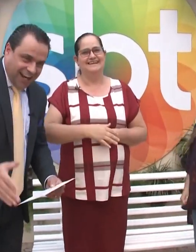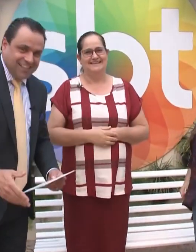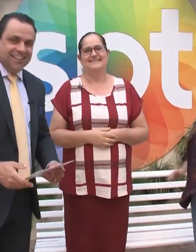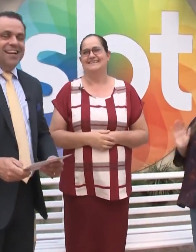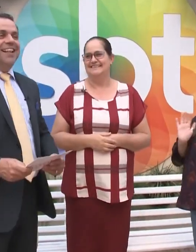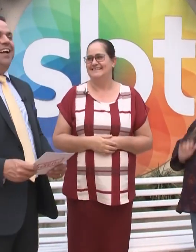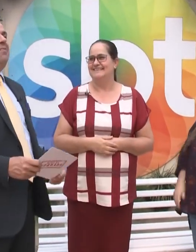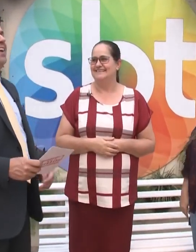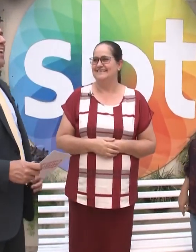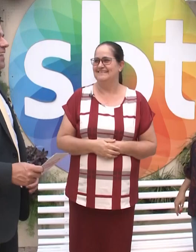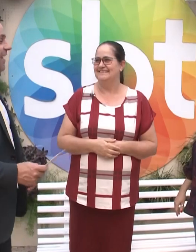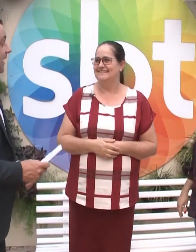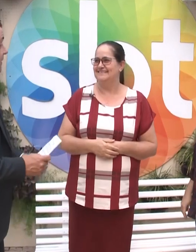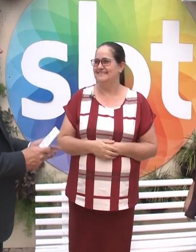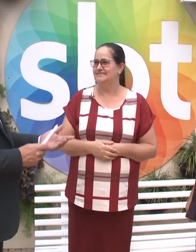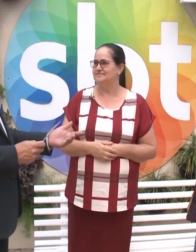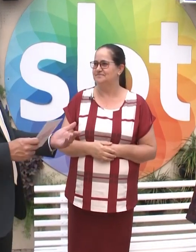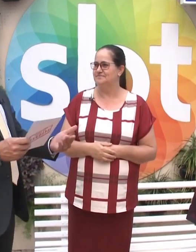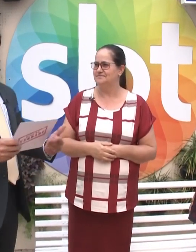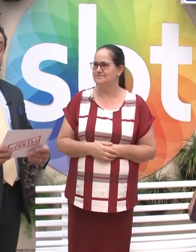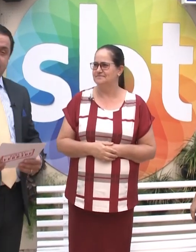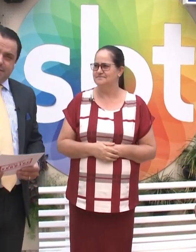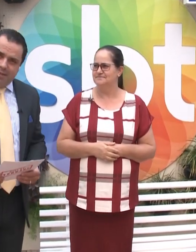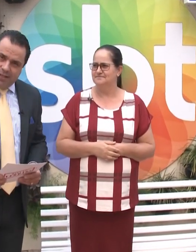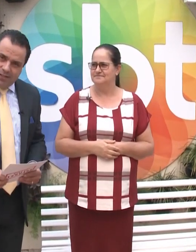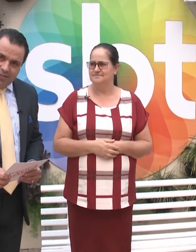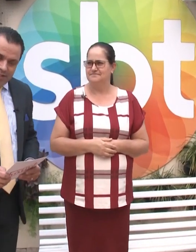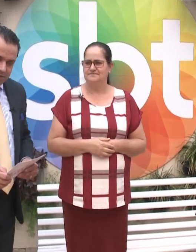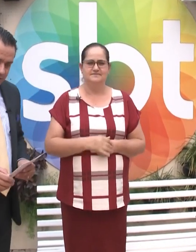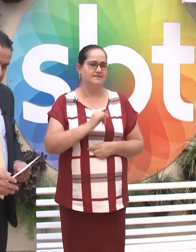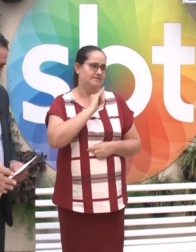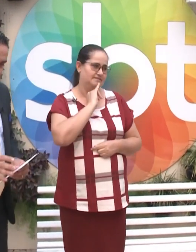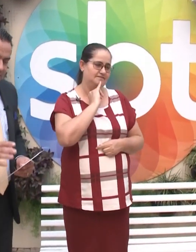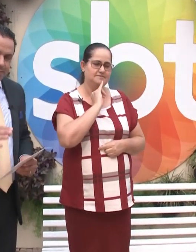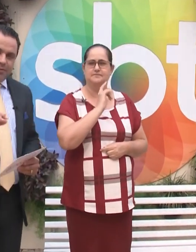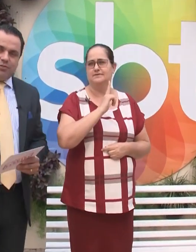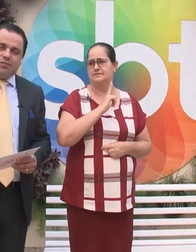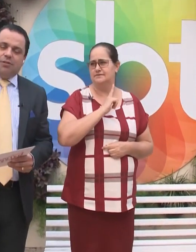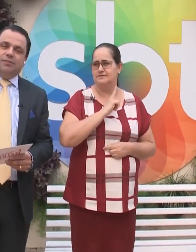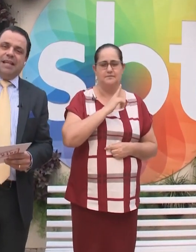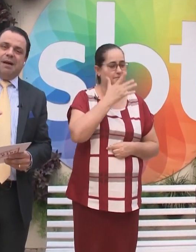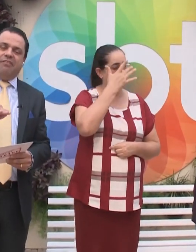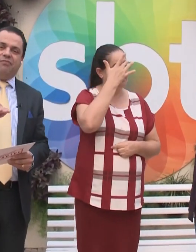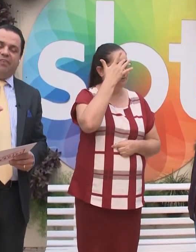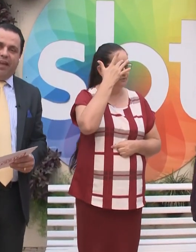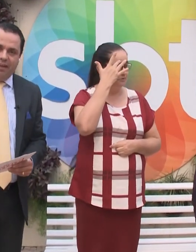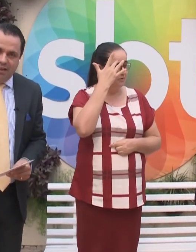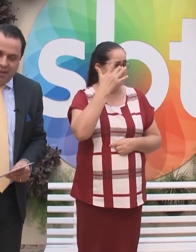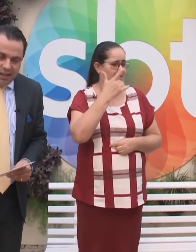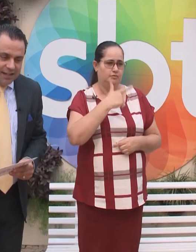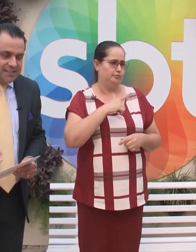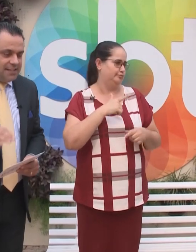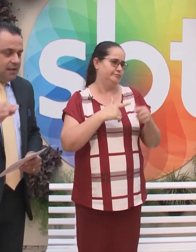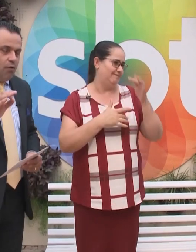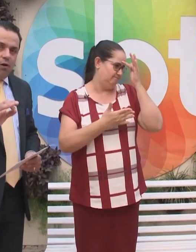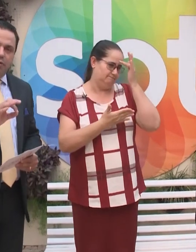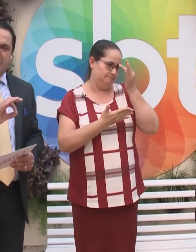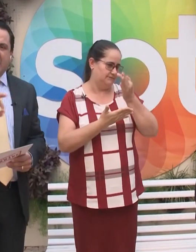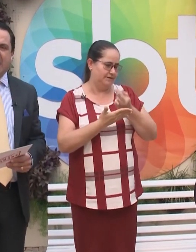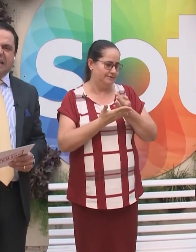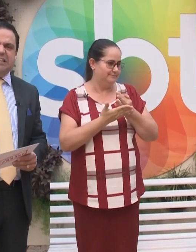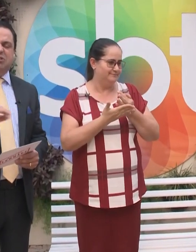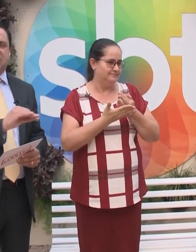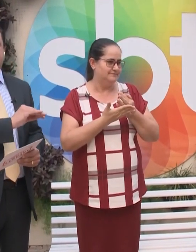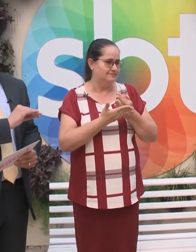Cláudia? Boa tarde. E temos, infelizmente, gente, olha, as pessoas quando têm má fé, elas não